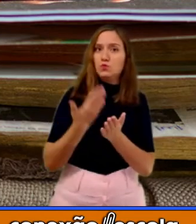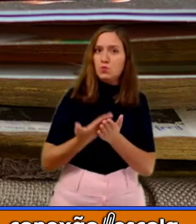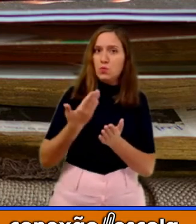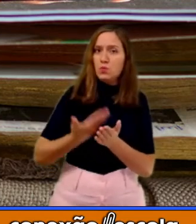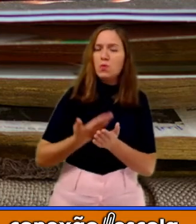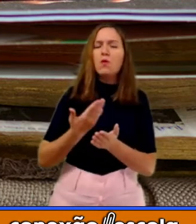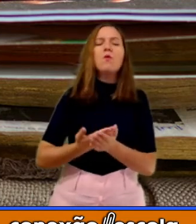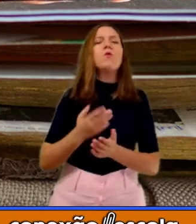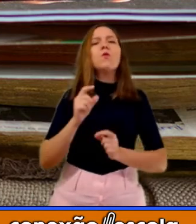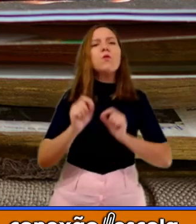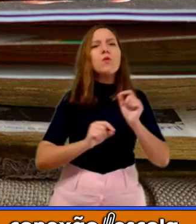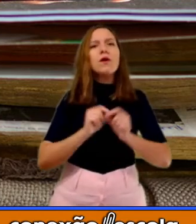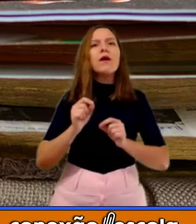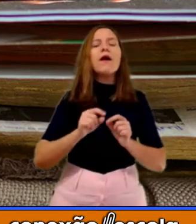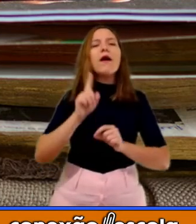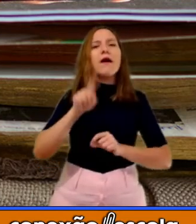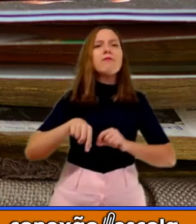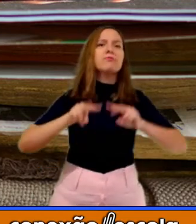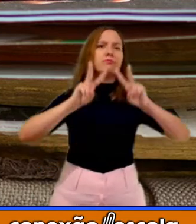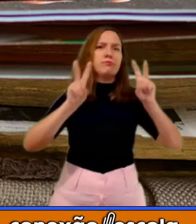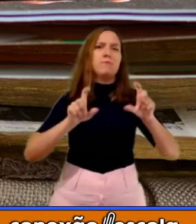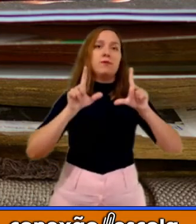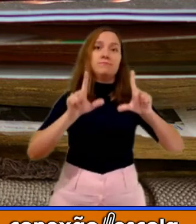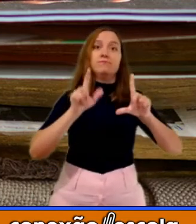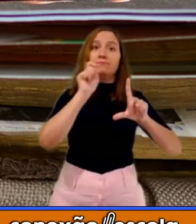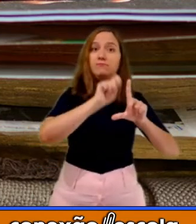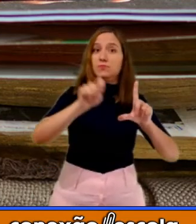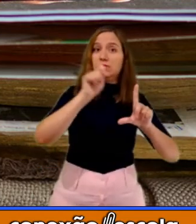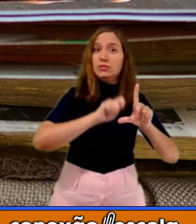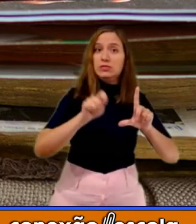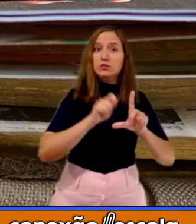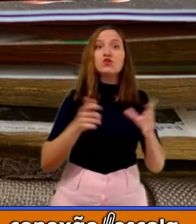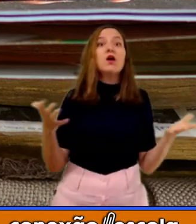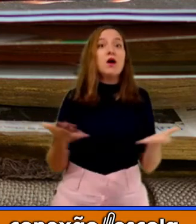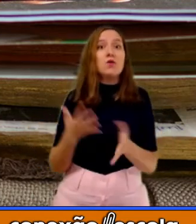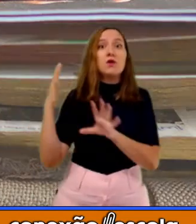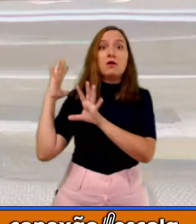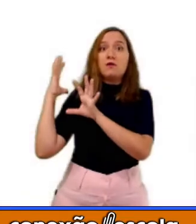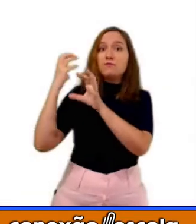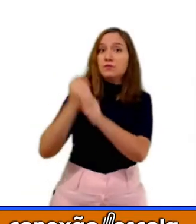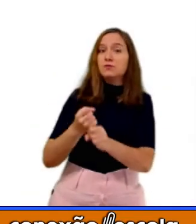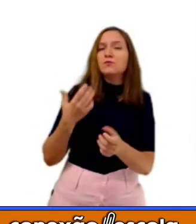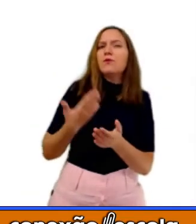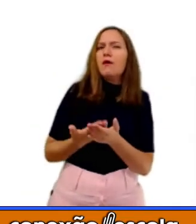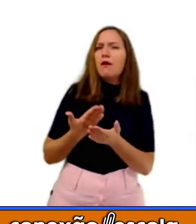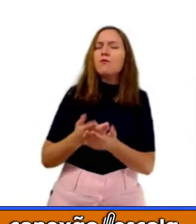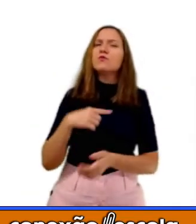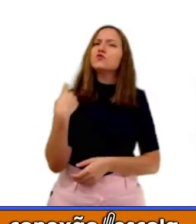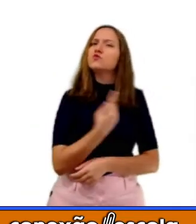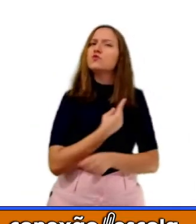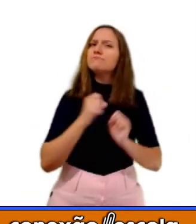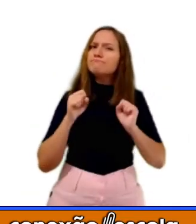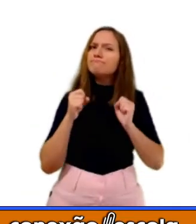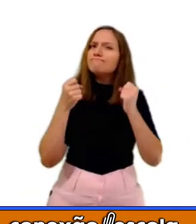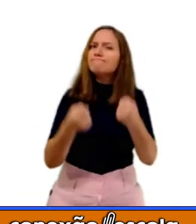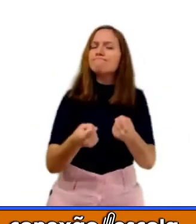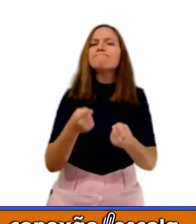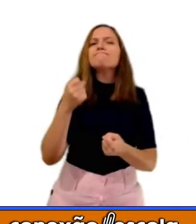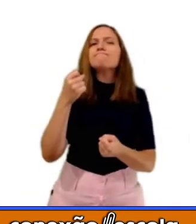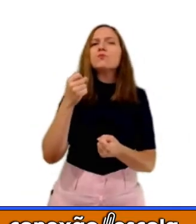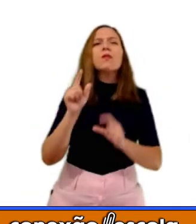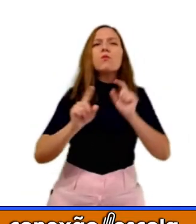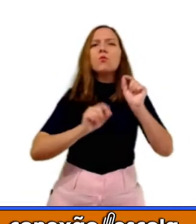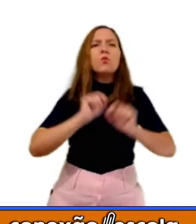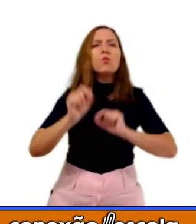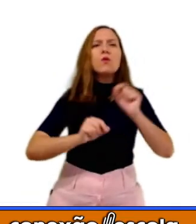nós introduzimos um bilhete. Aqui na nossa revisão, a gente vai tentar lembrar do que foi dito